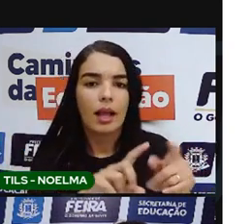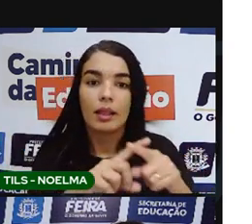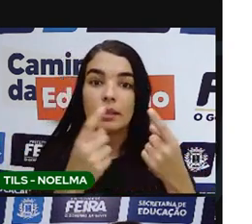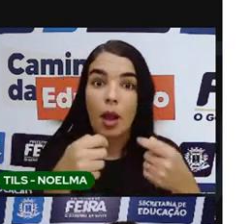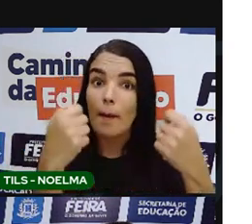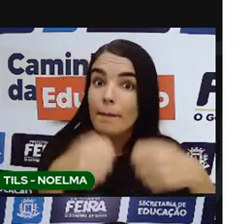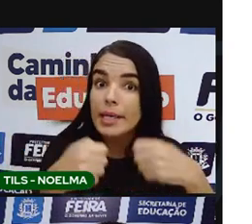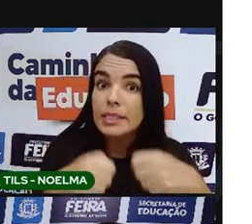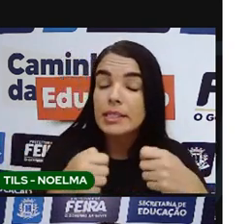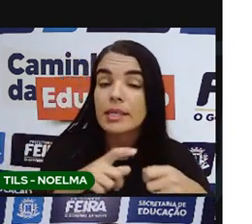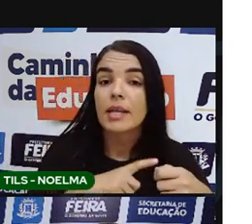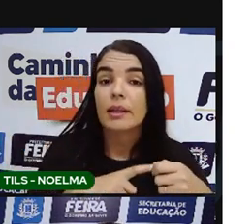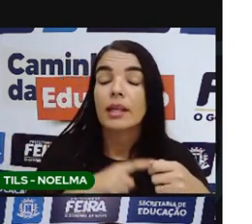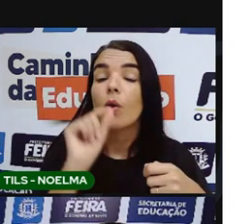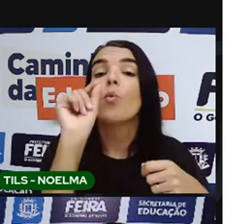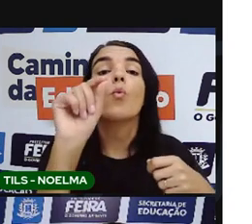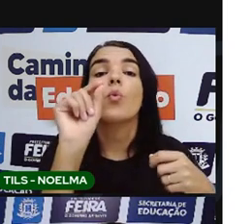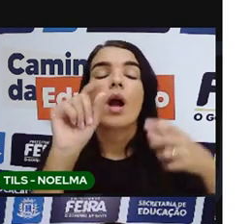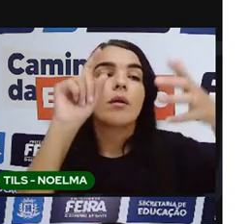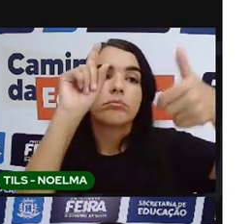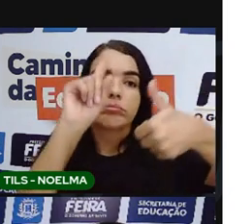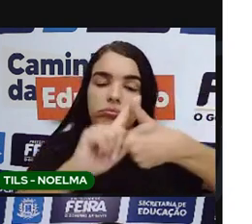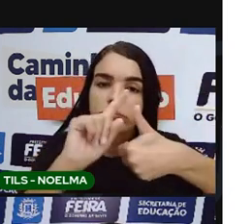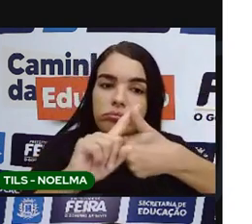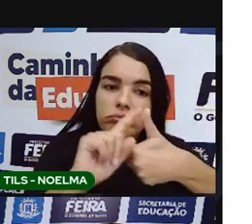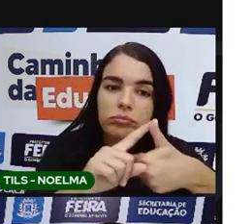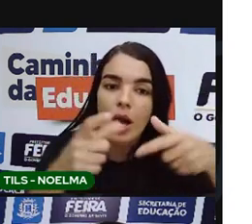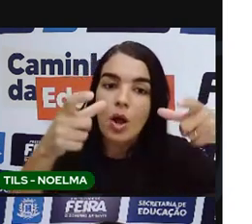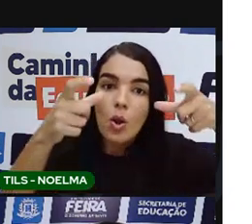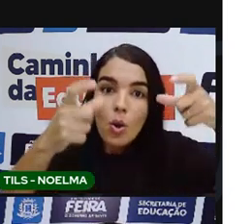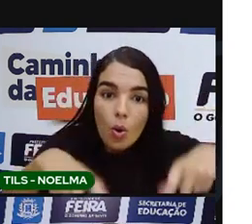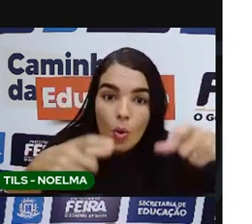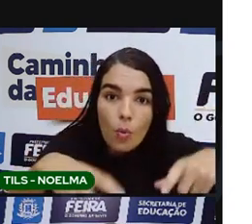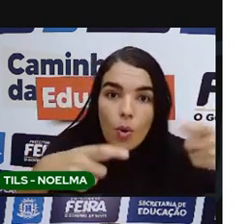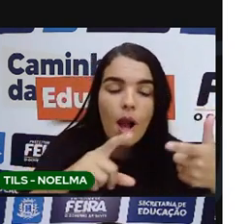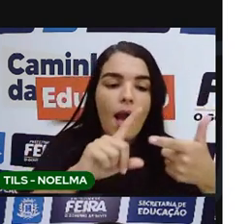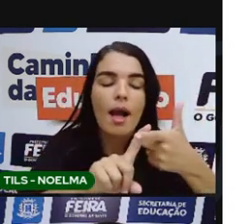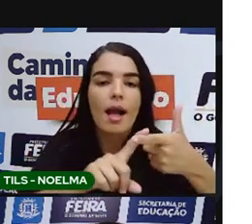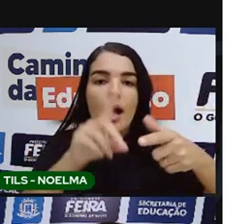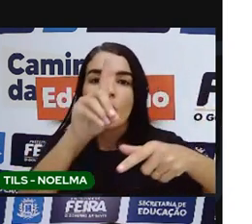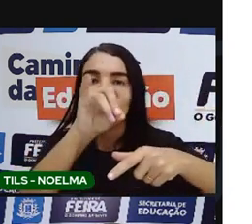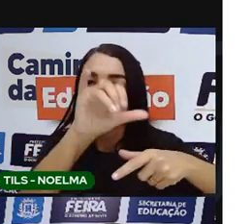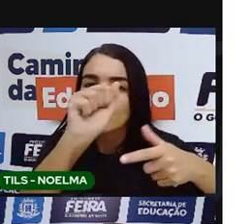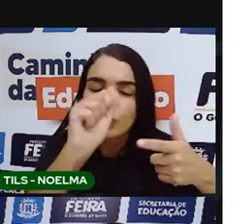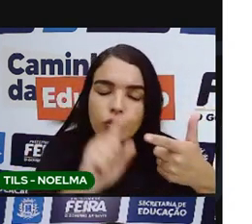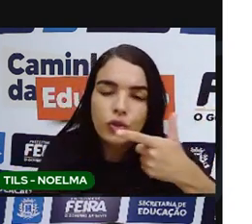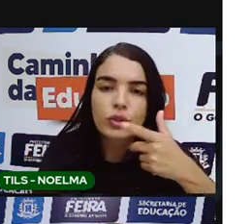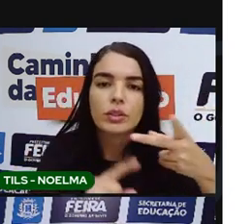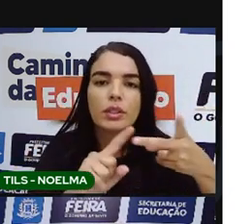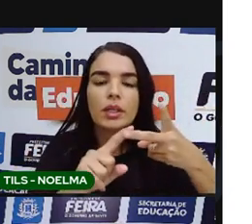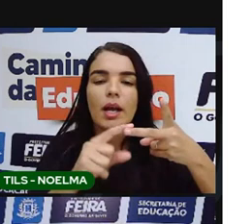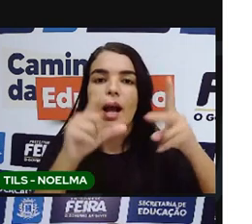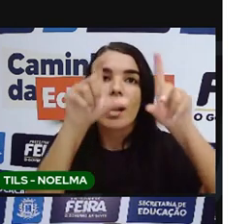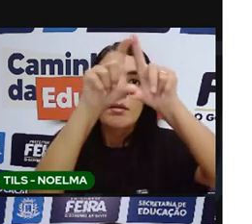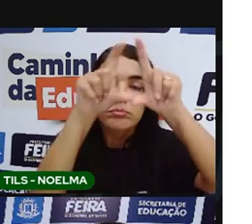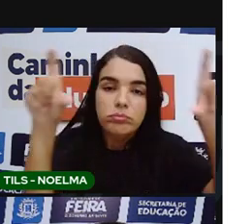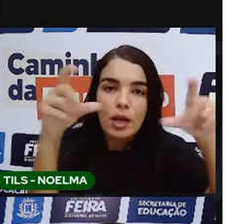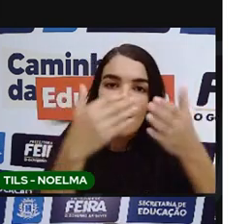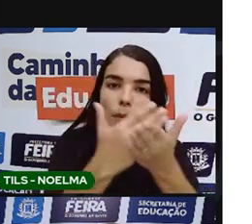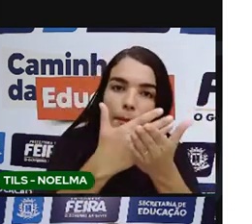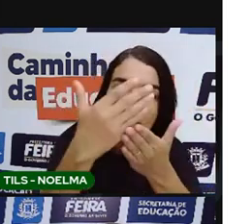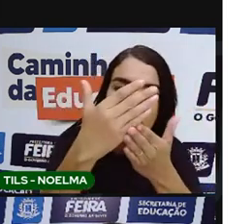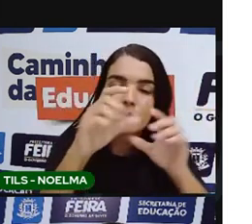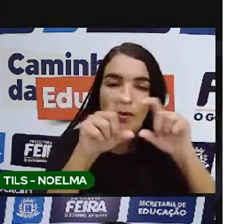estruturada, ela deve ser composta por local, data, saudação, introdução, corpo da carta,